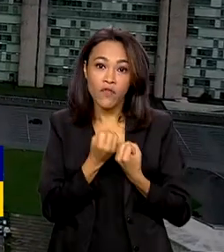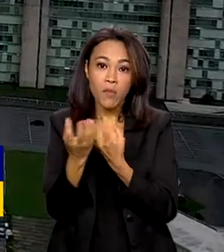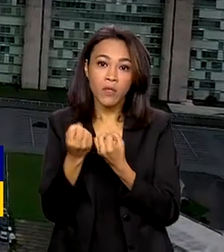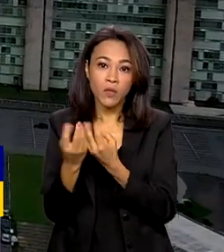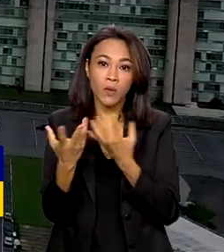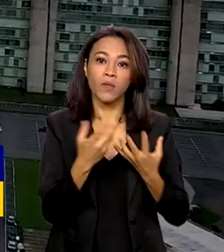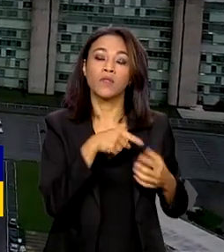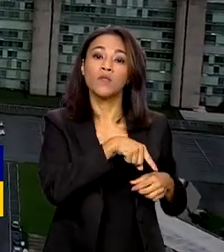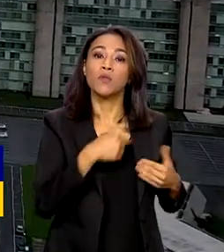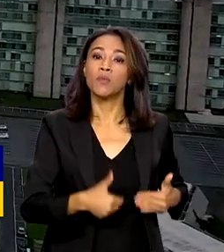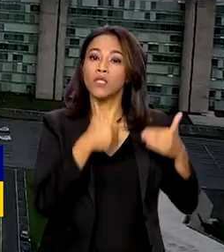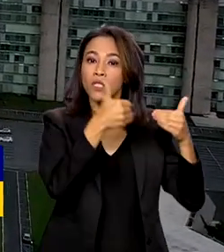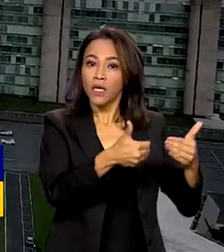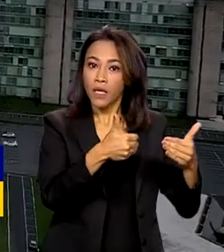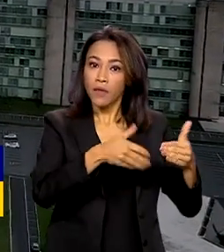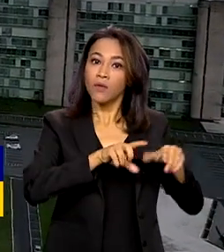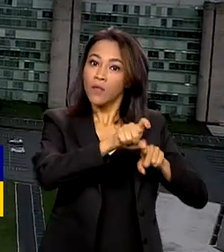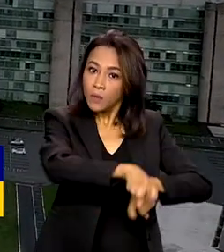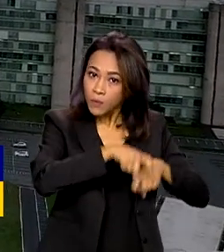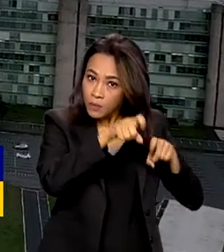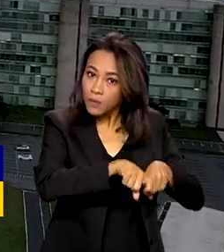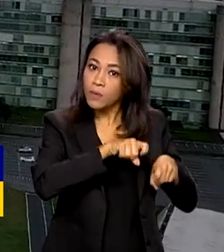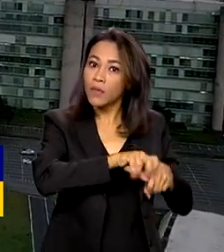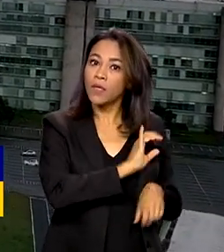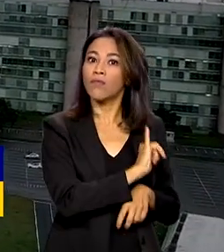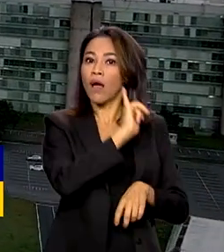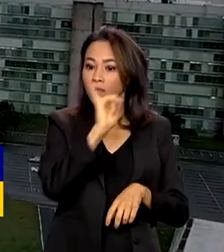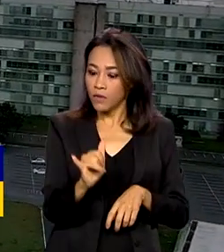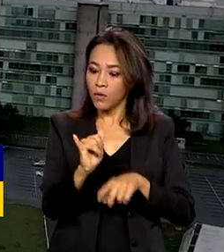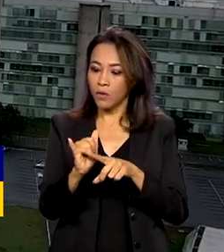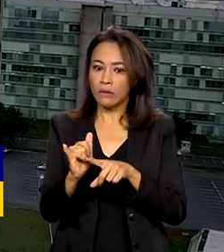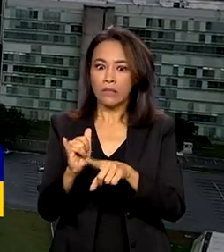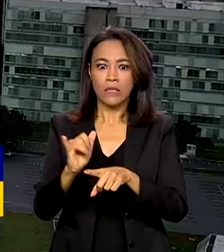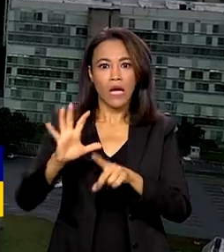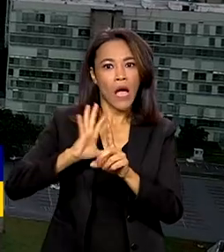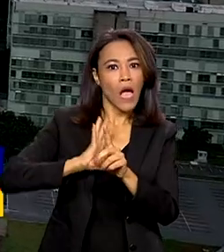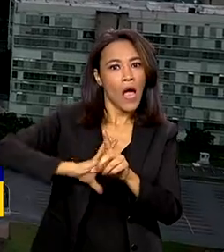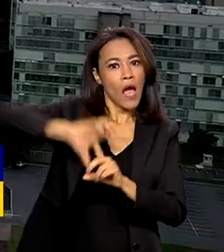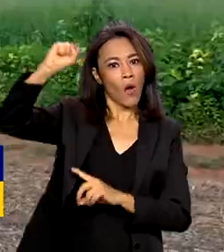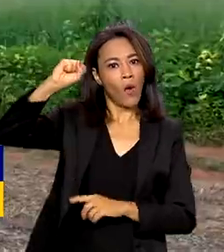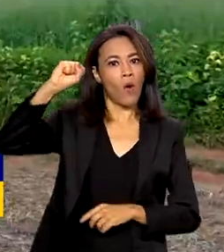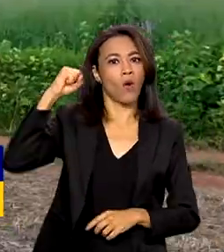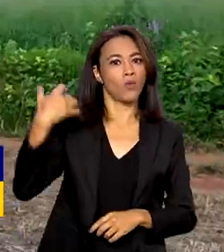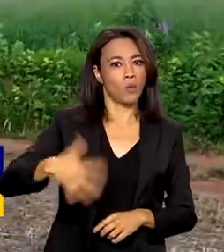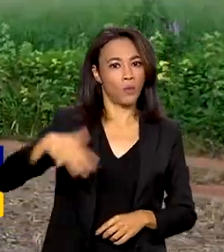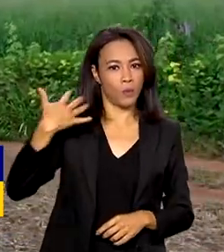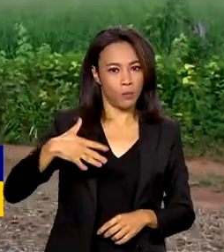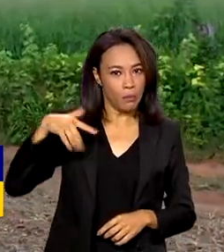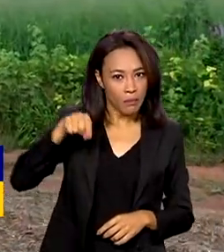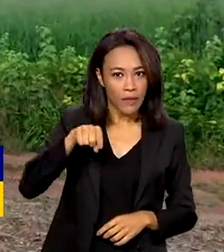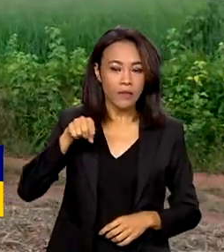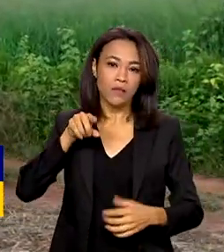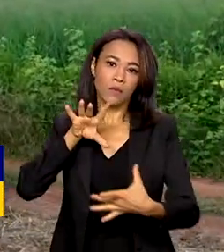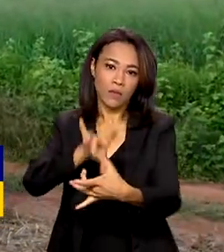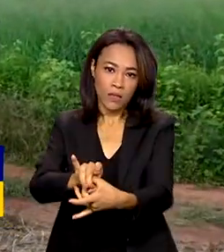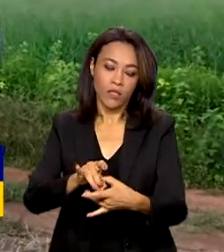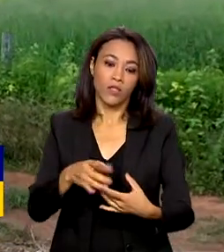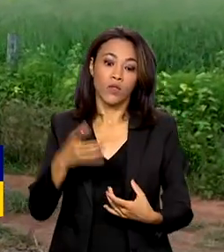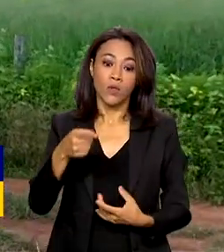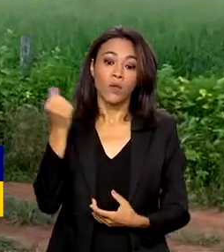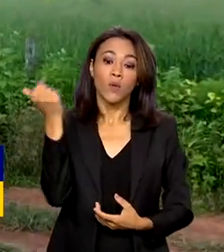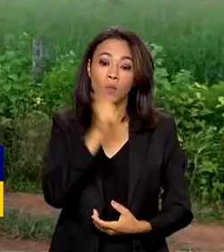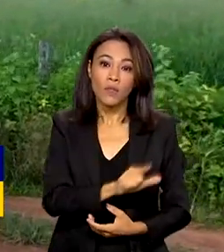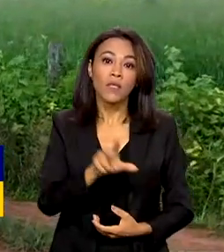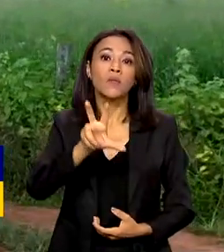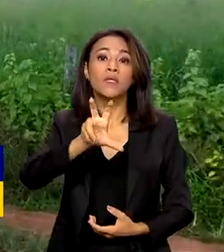Agricultura e Pecuária e mostram um resultado recorde para o período. As vendas superaram 50